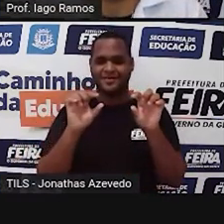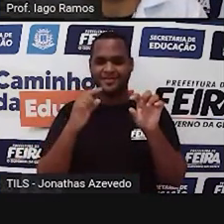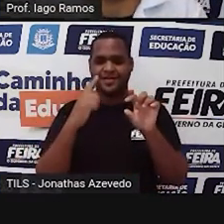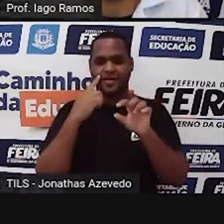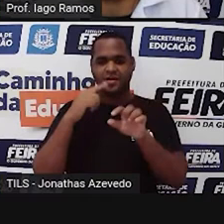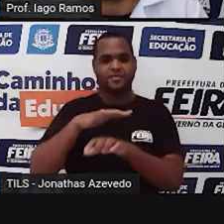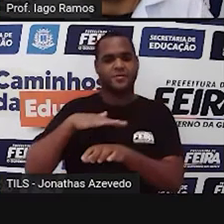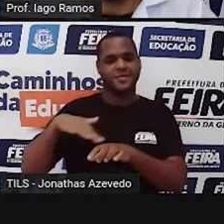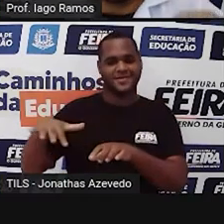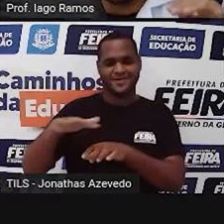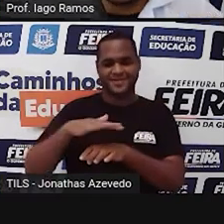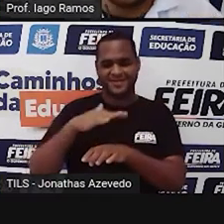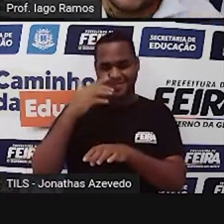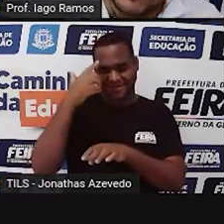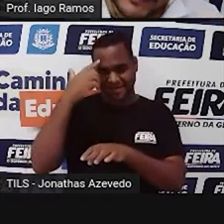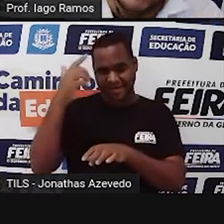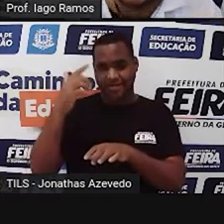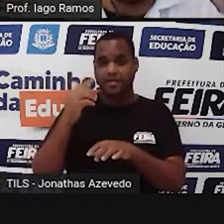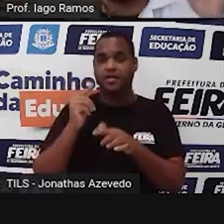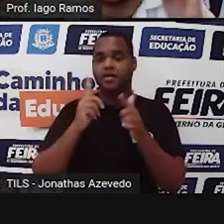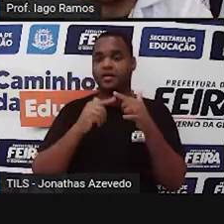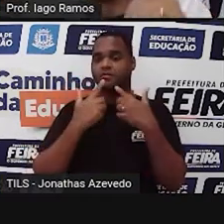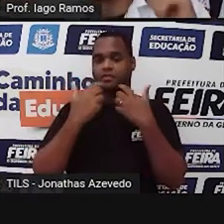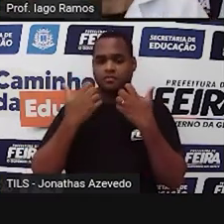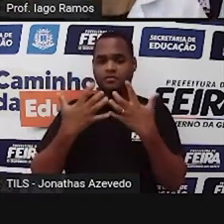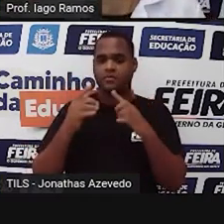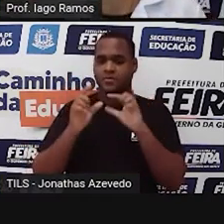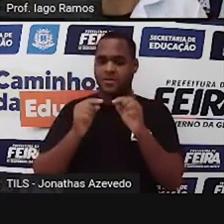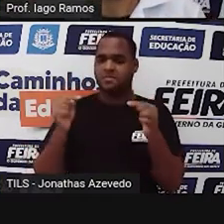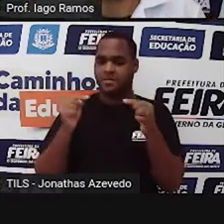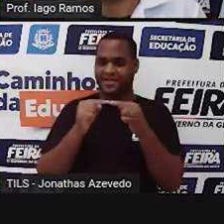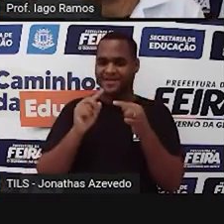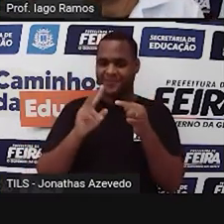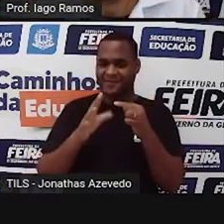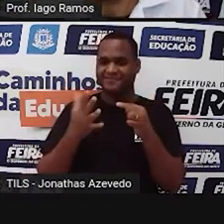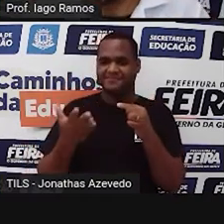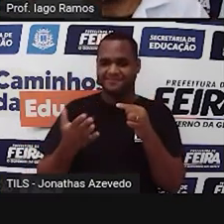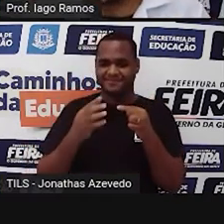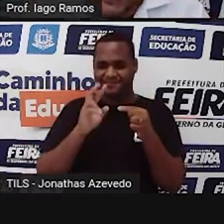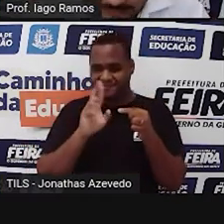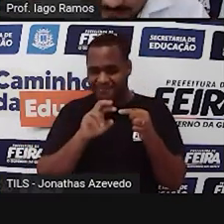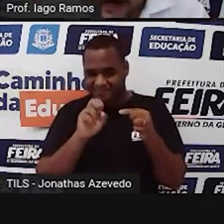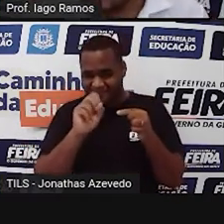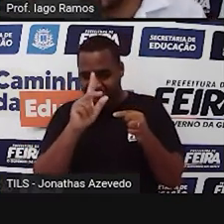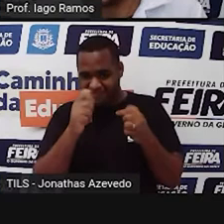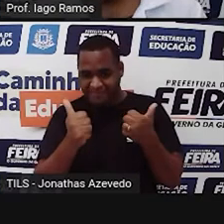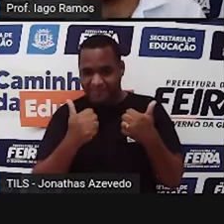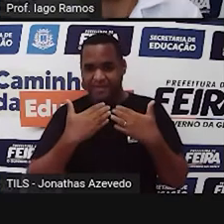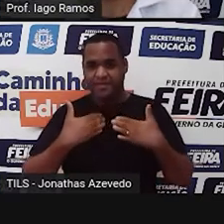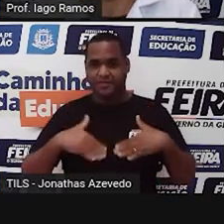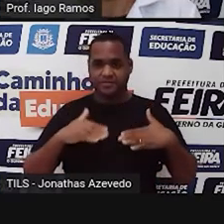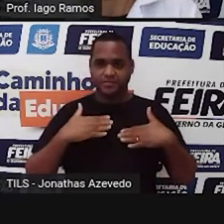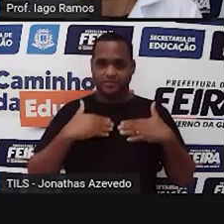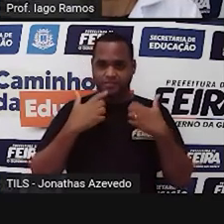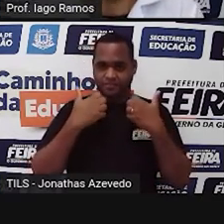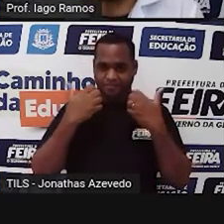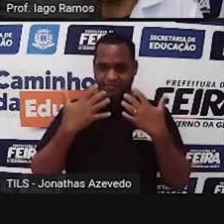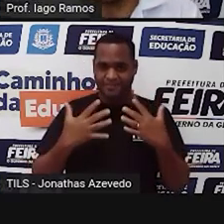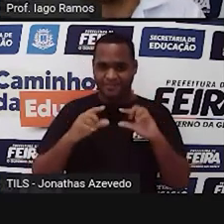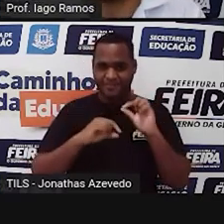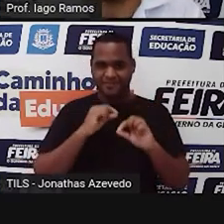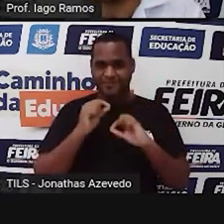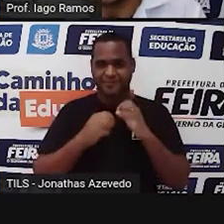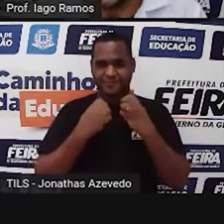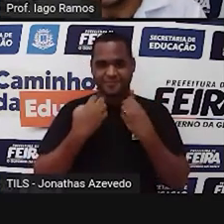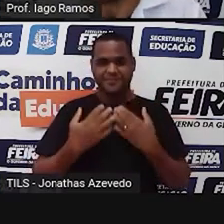um espaço. Então, falou de capacidade, é isso aí. Tranquilo, massa, simbora, porque tem mais, né?